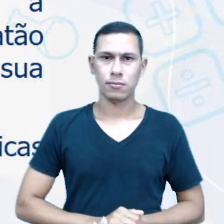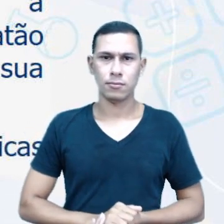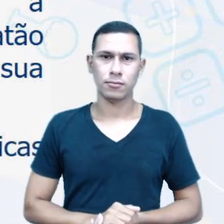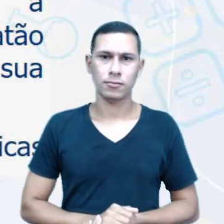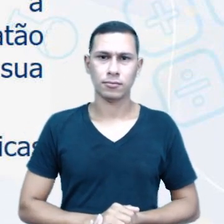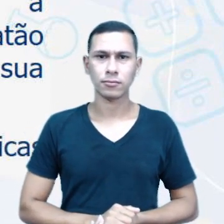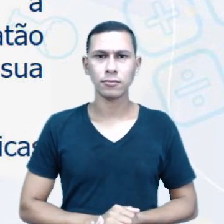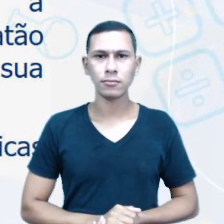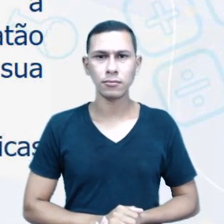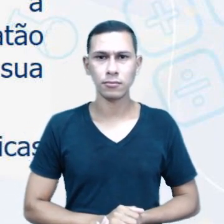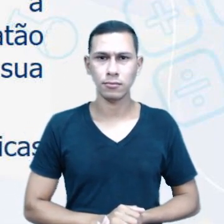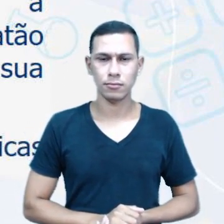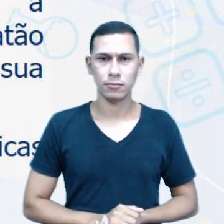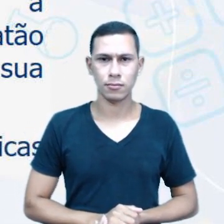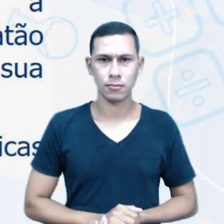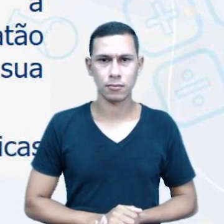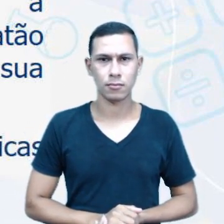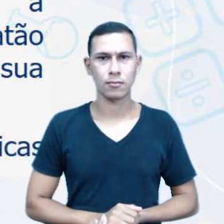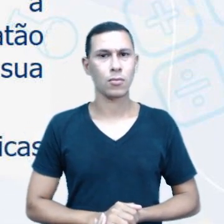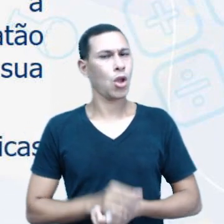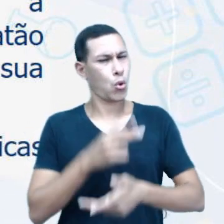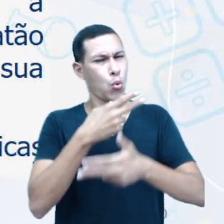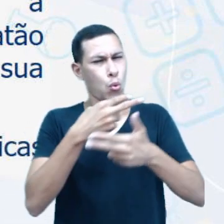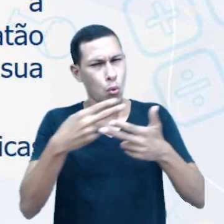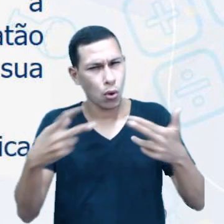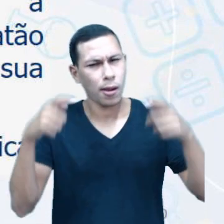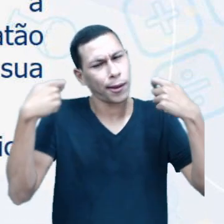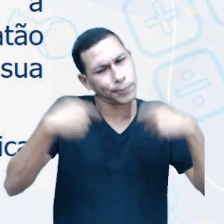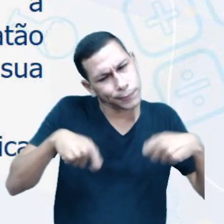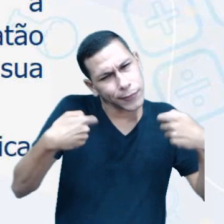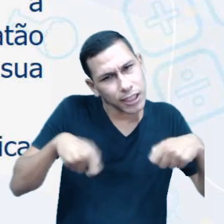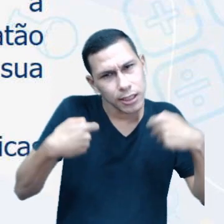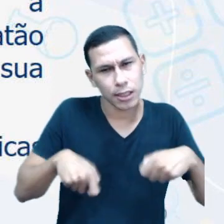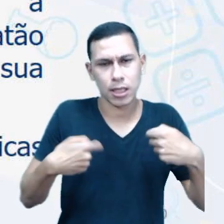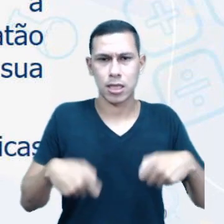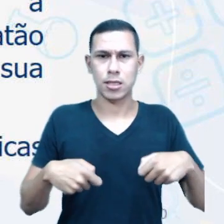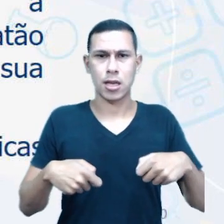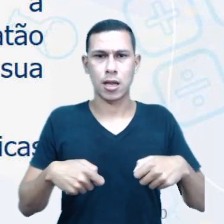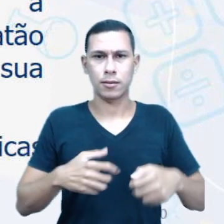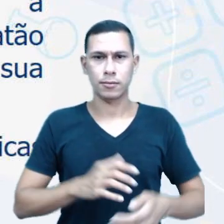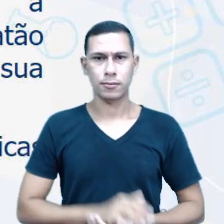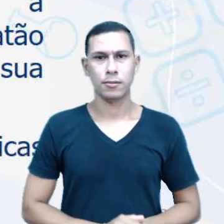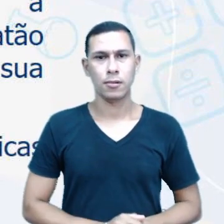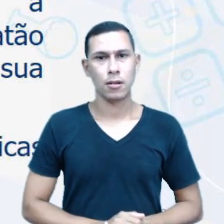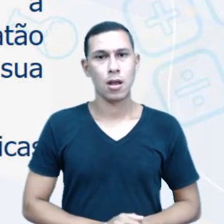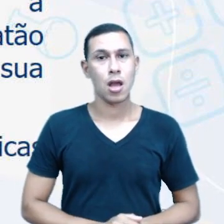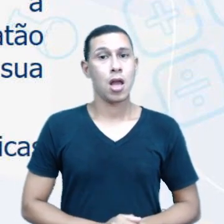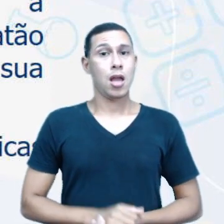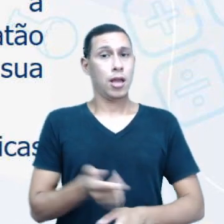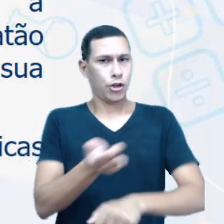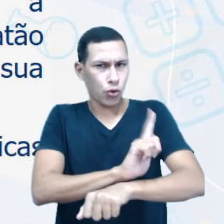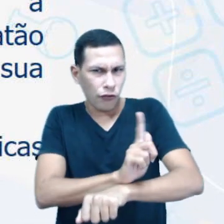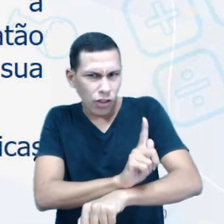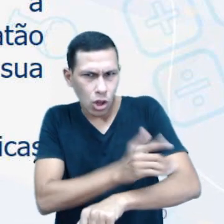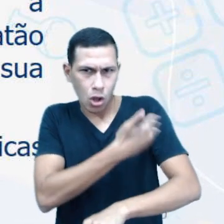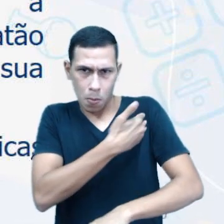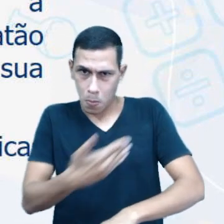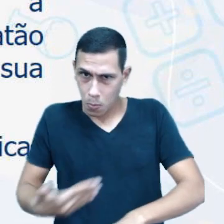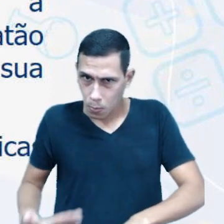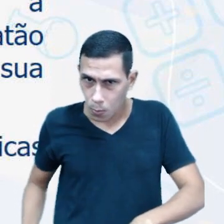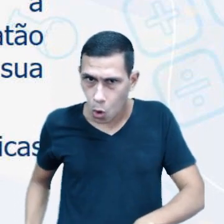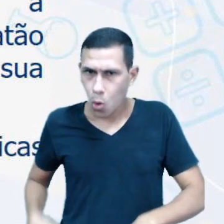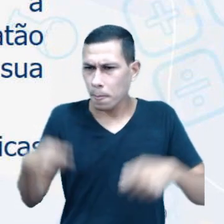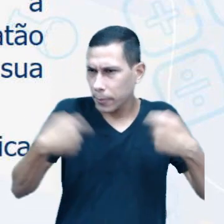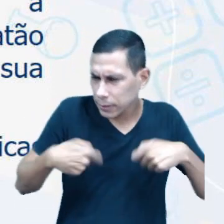Isso é um ponto que deve ser levado em consideração pelos governos e pelo poder